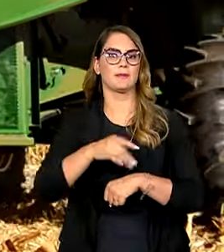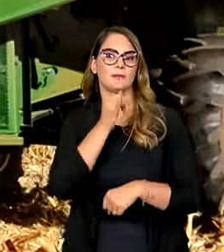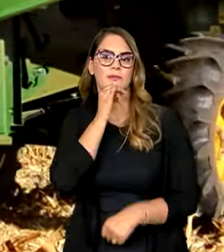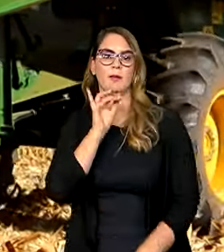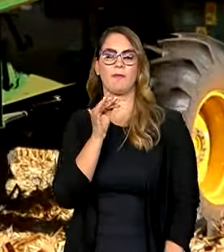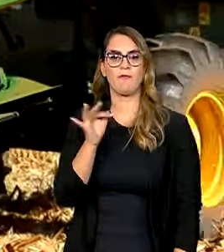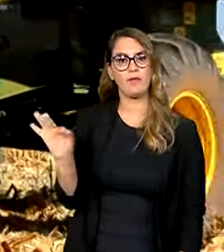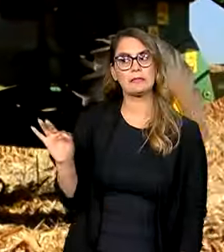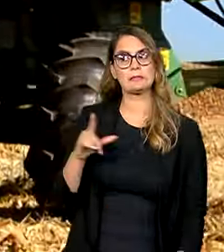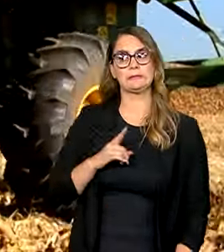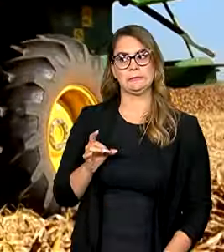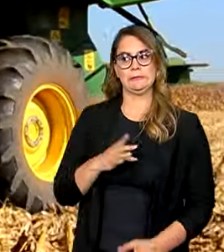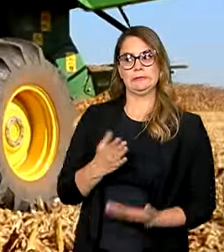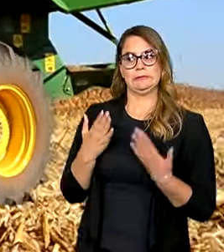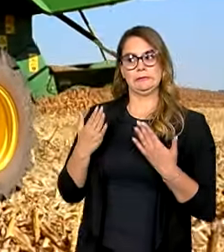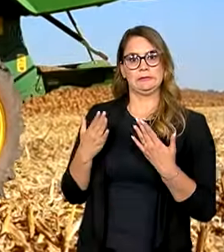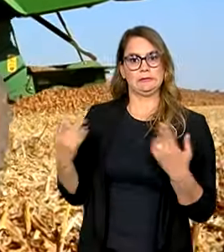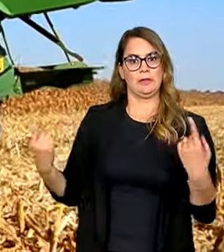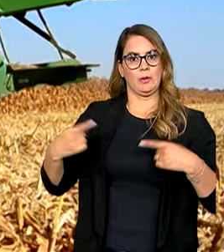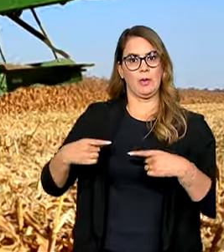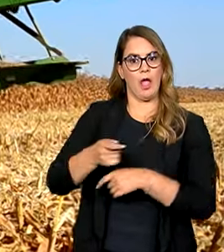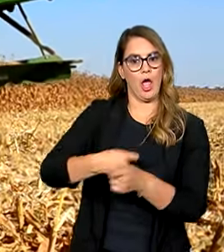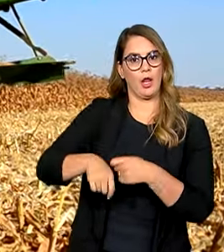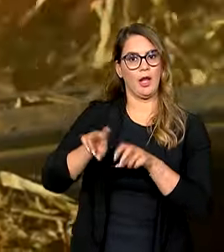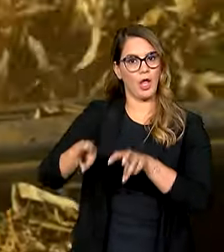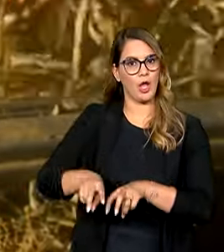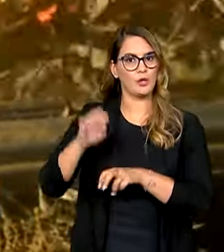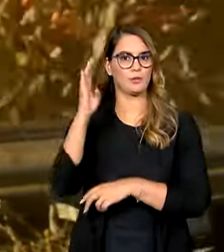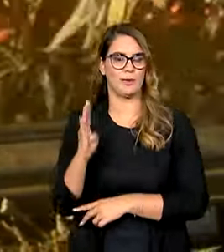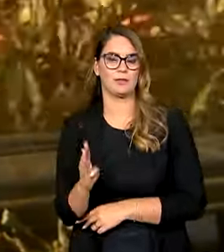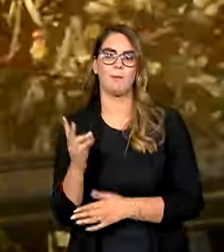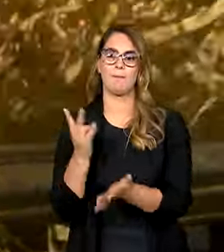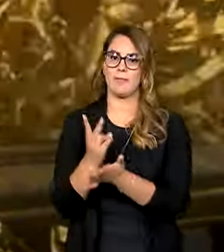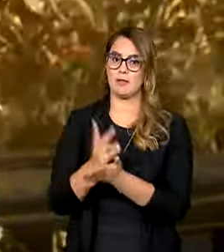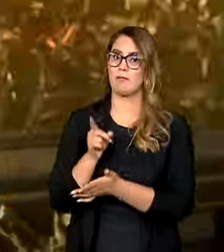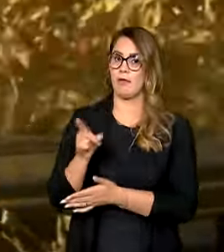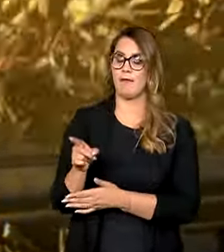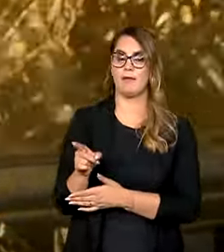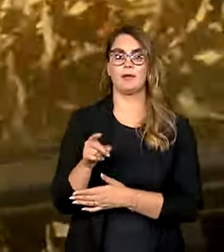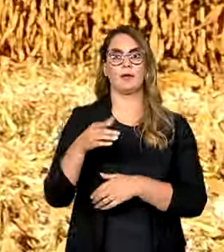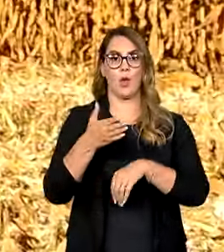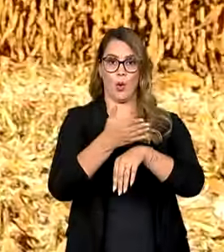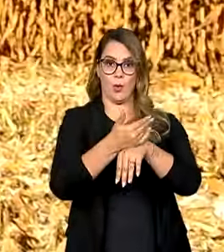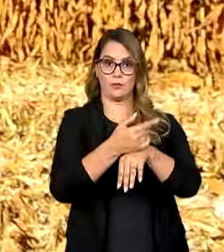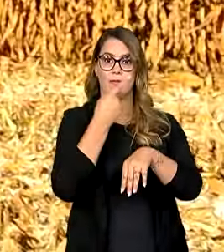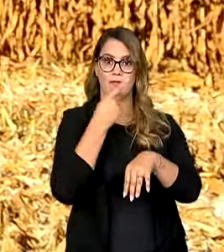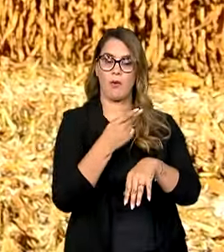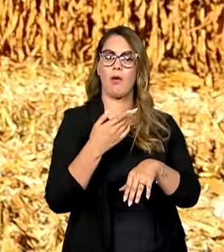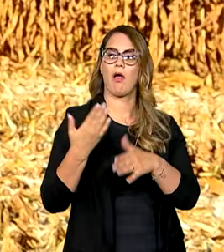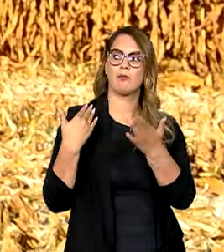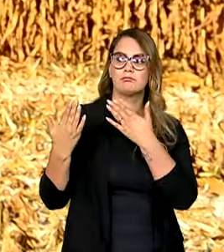França, que teme a competição do agronegócio brasileiro. Mesmo assim, segundo o Itamaraty, as